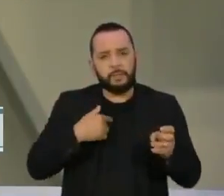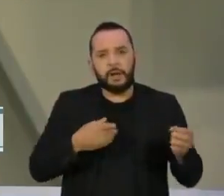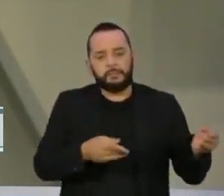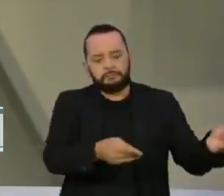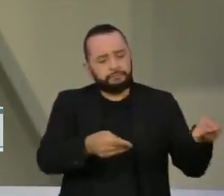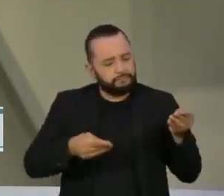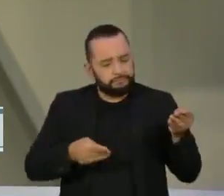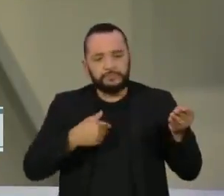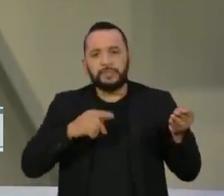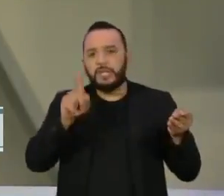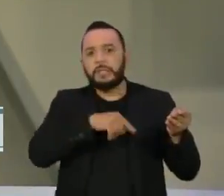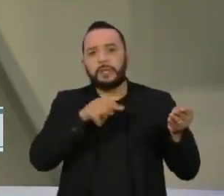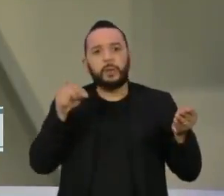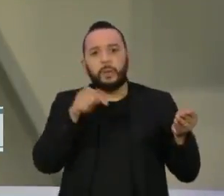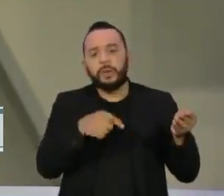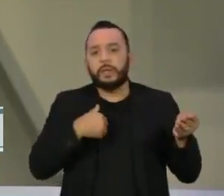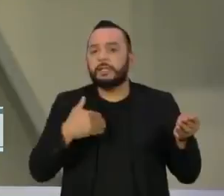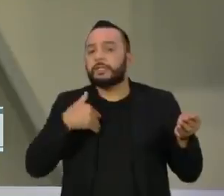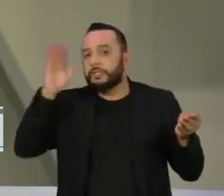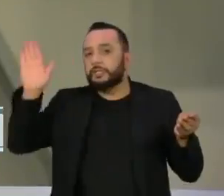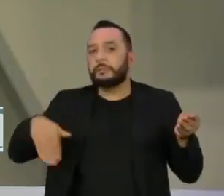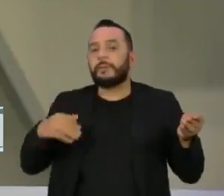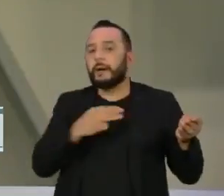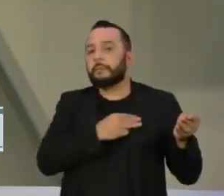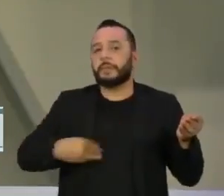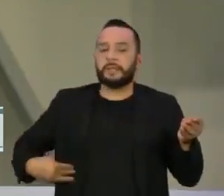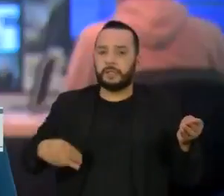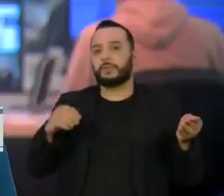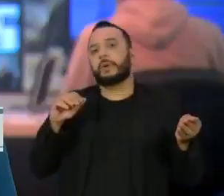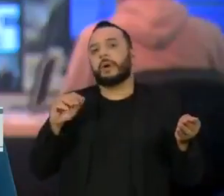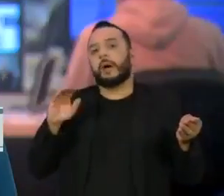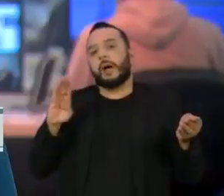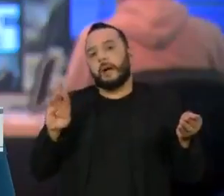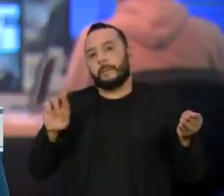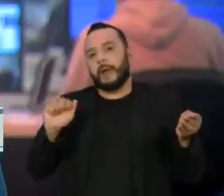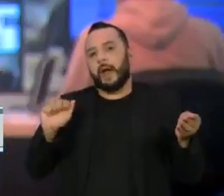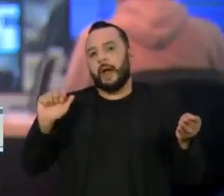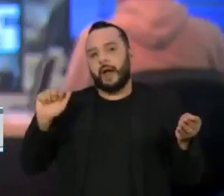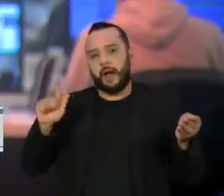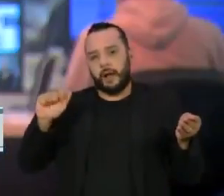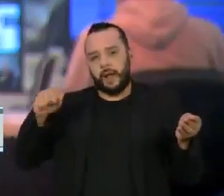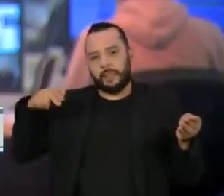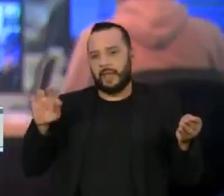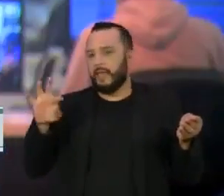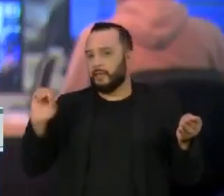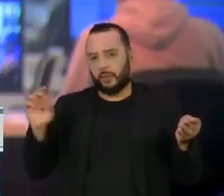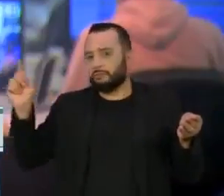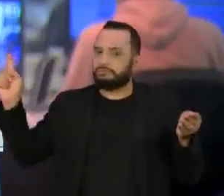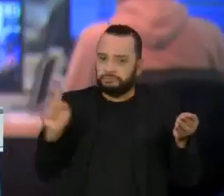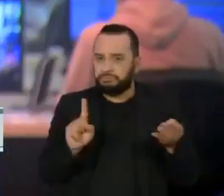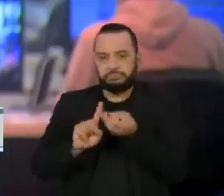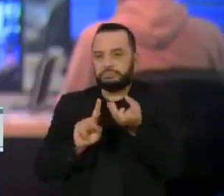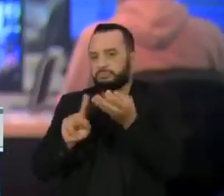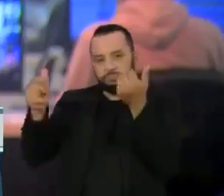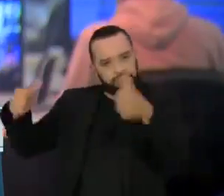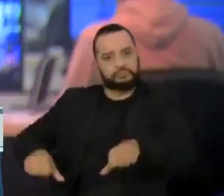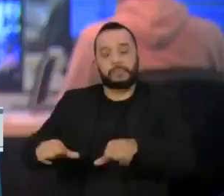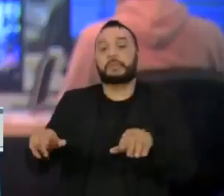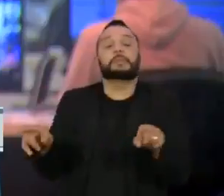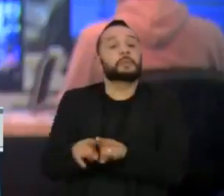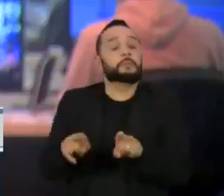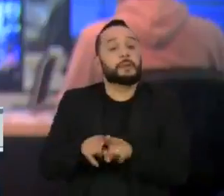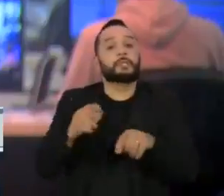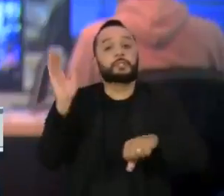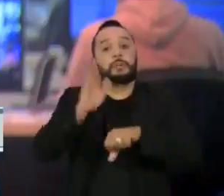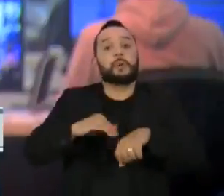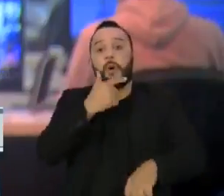-feira a convocação do ministro da Defesa, general Braga Neto. Os integrantes da CPI aprovaram a reconvocação